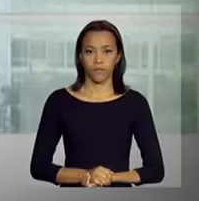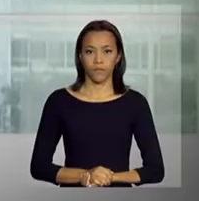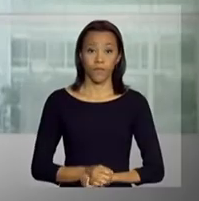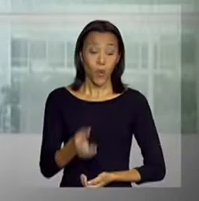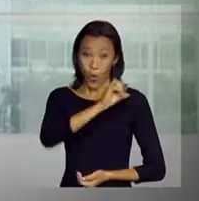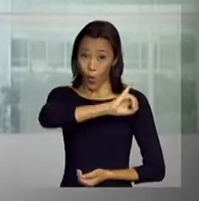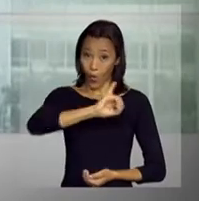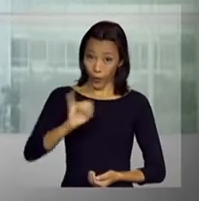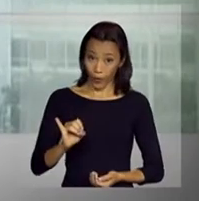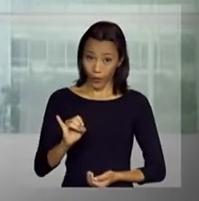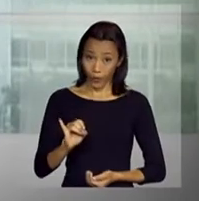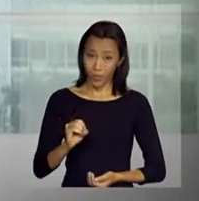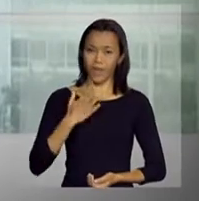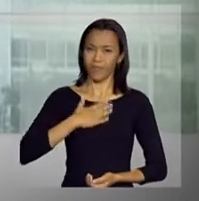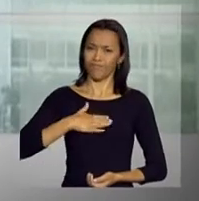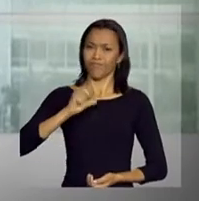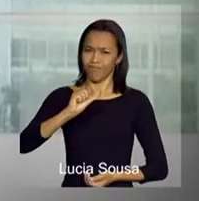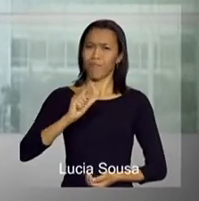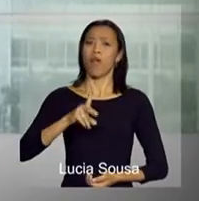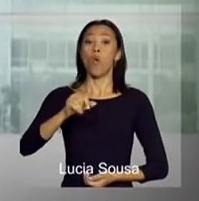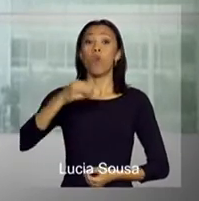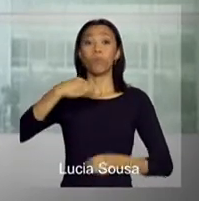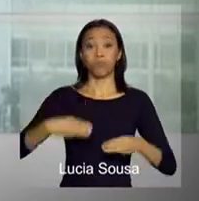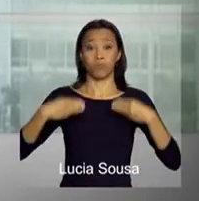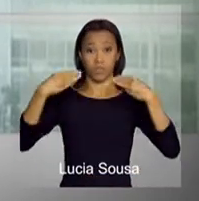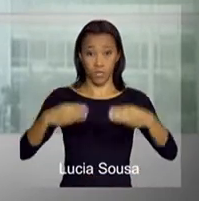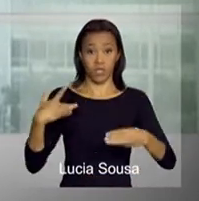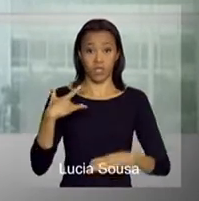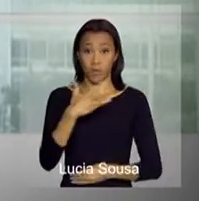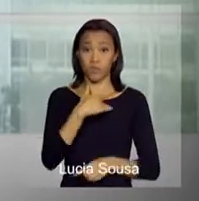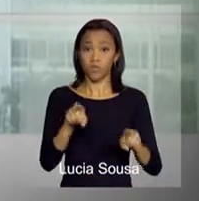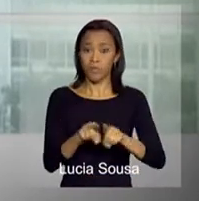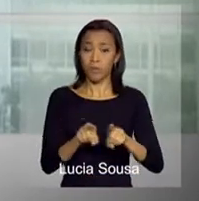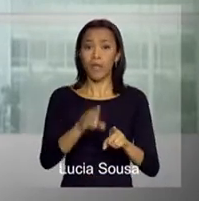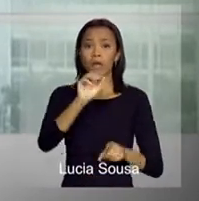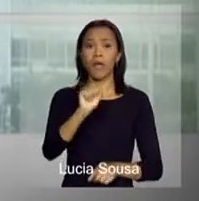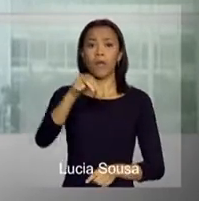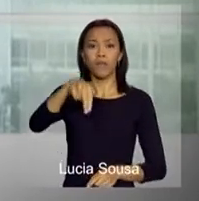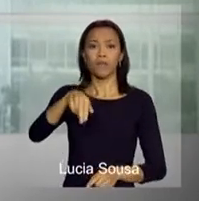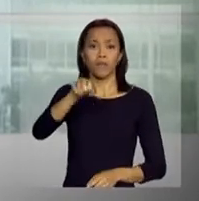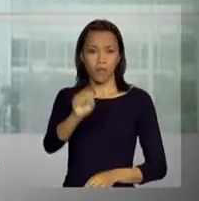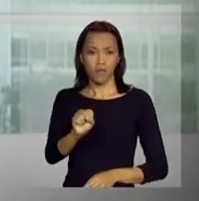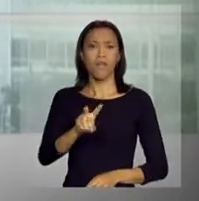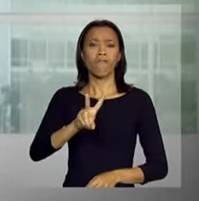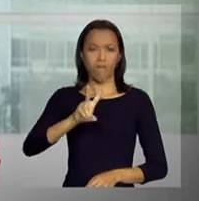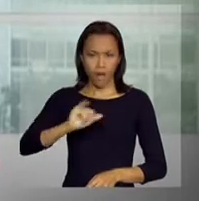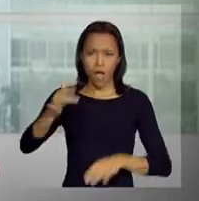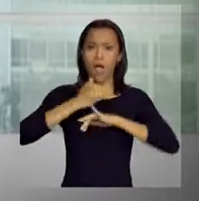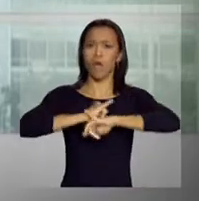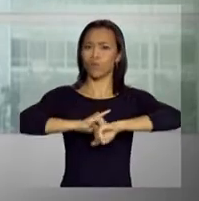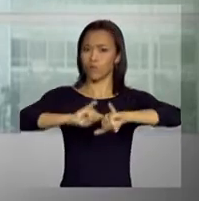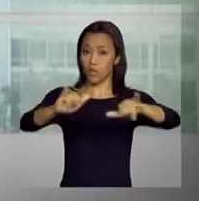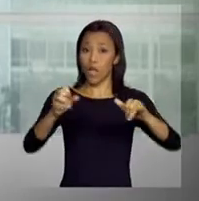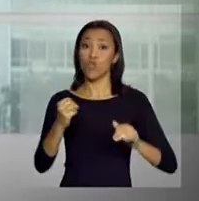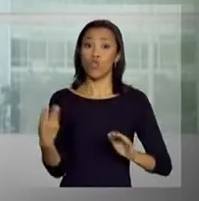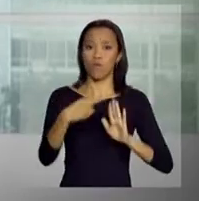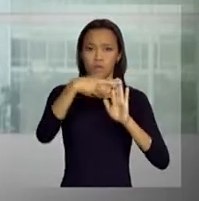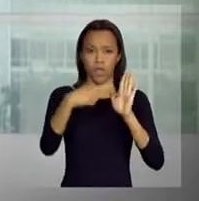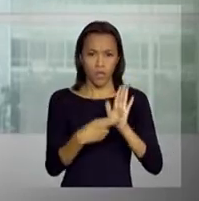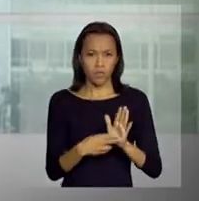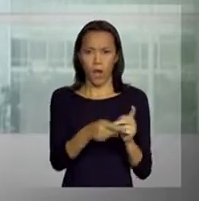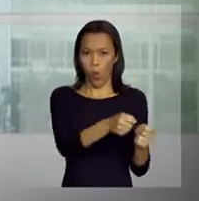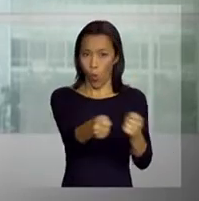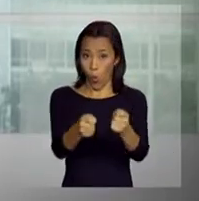Olá, logo mais o Ministério da Saúde e a Agência Nacional de Saúde Suplementar, ANS, anunciam novas regras para o